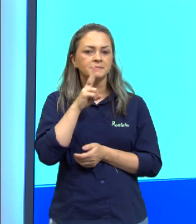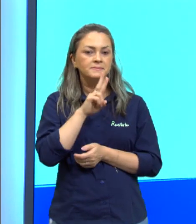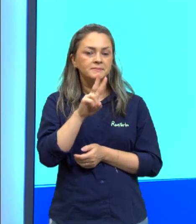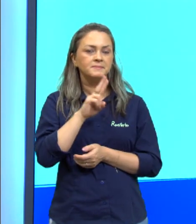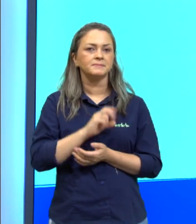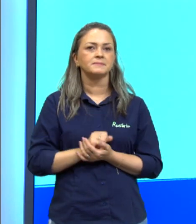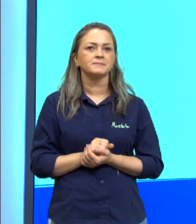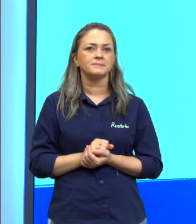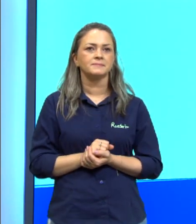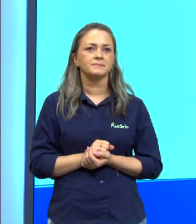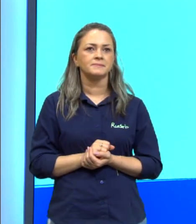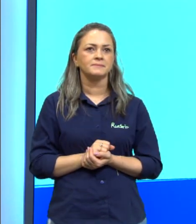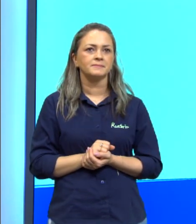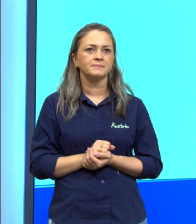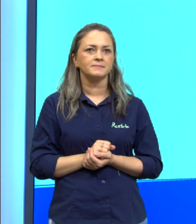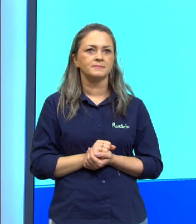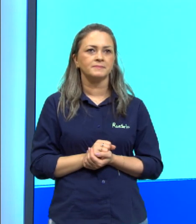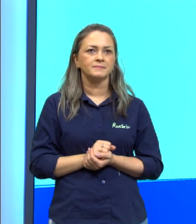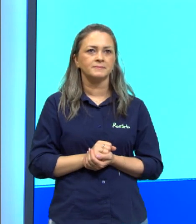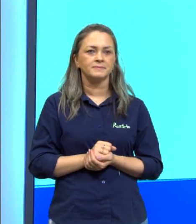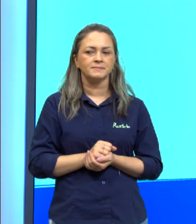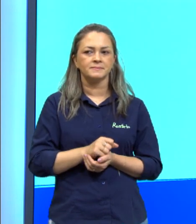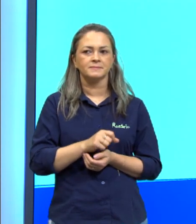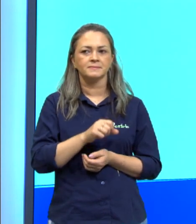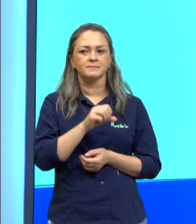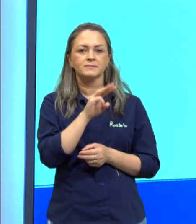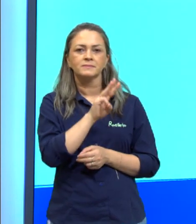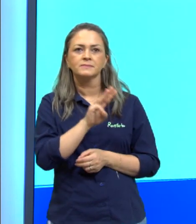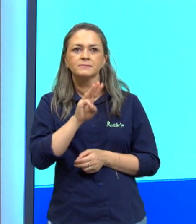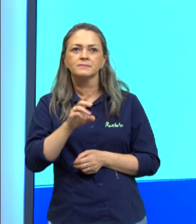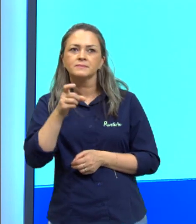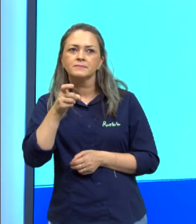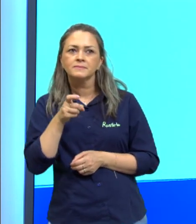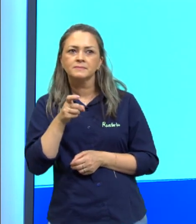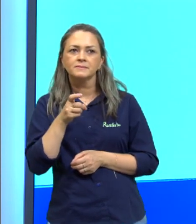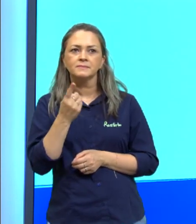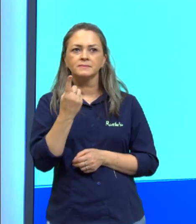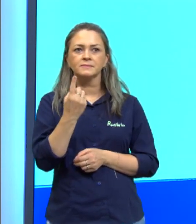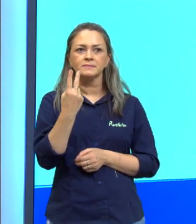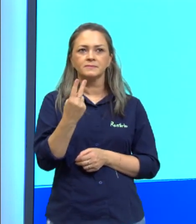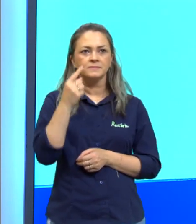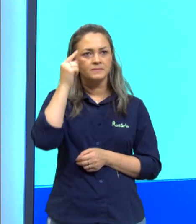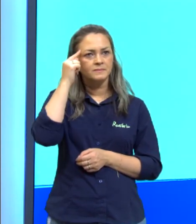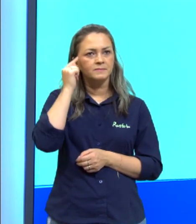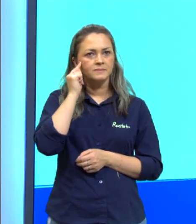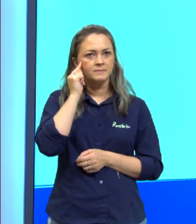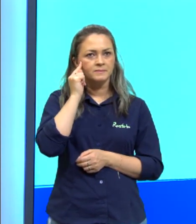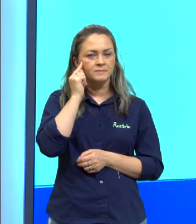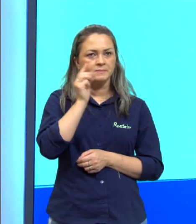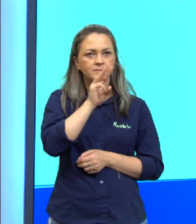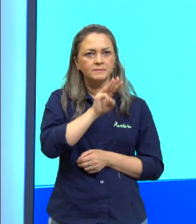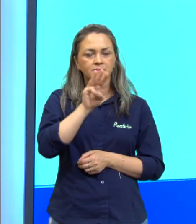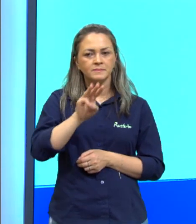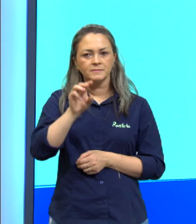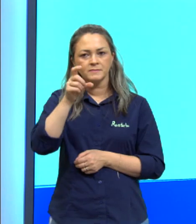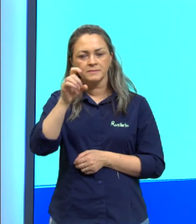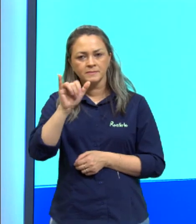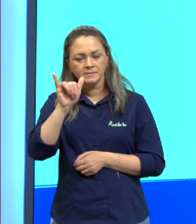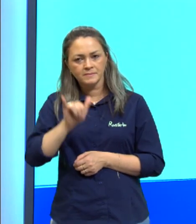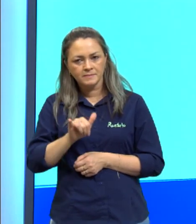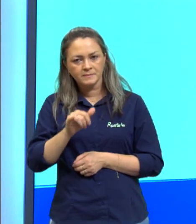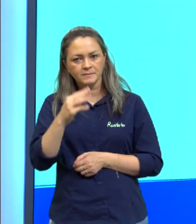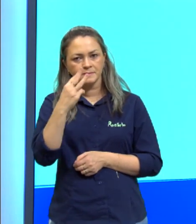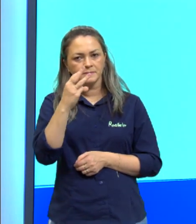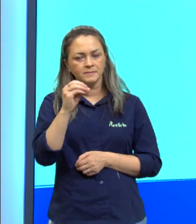aqui. No site X, 12 minutos. No site Y, 30.